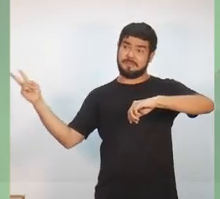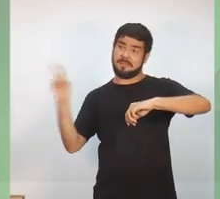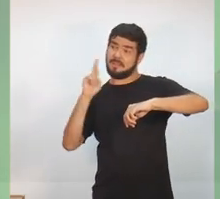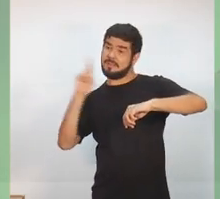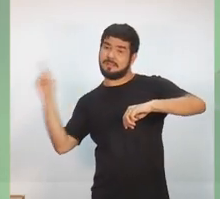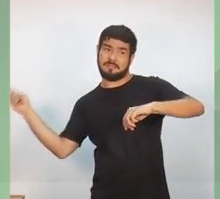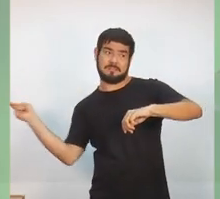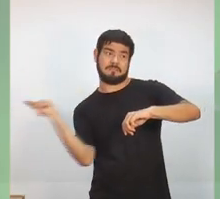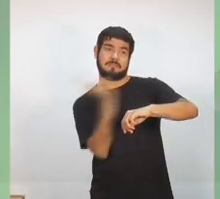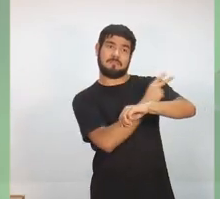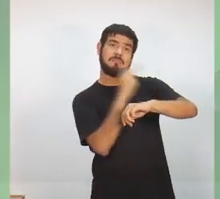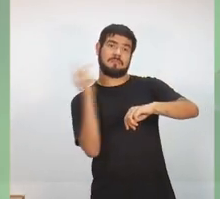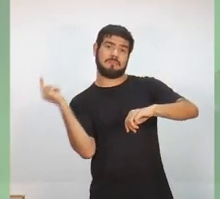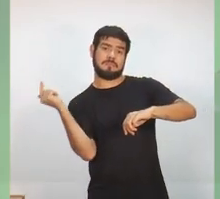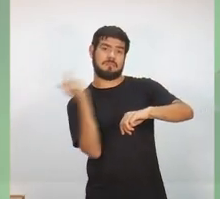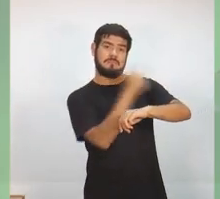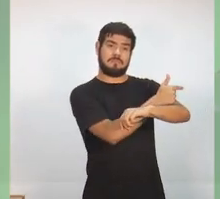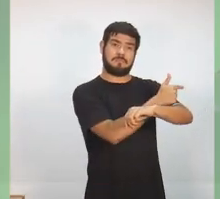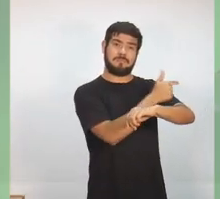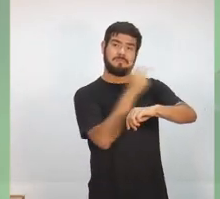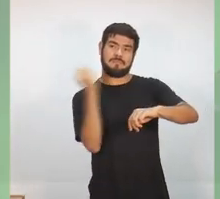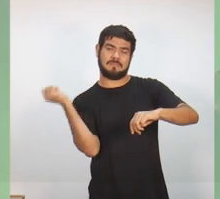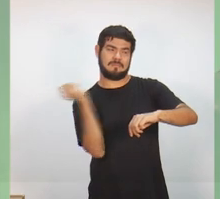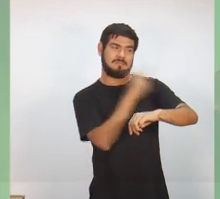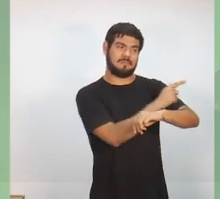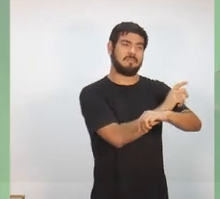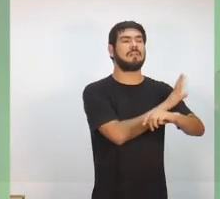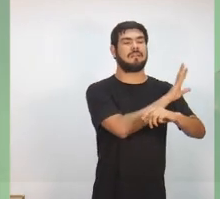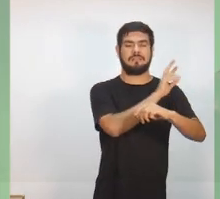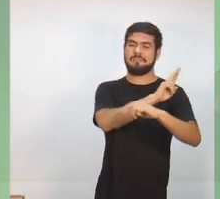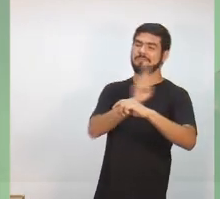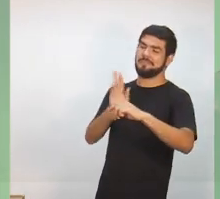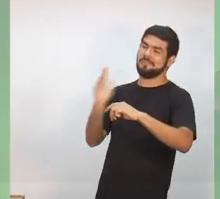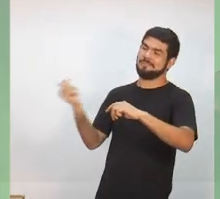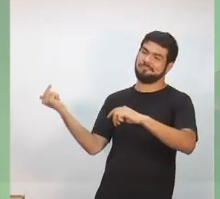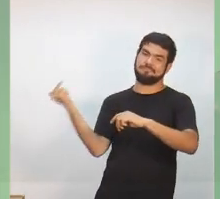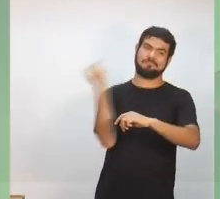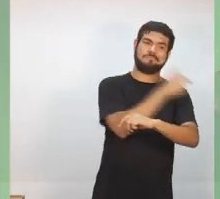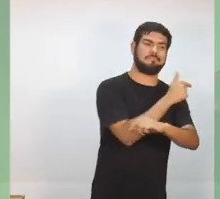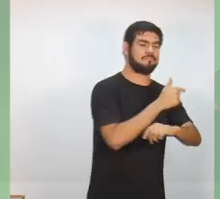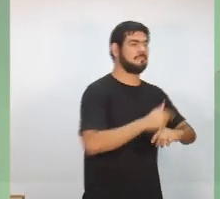que é o tempo de réplica do candidato Omar Aziz.